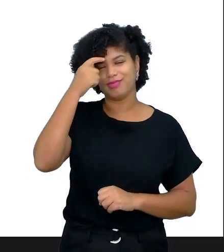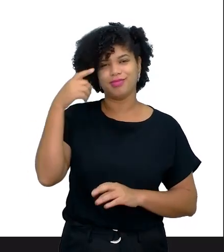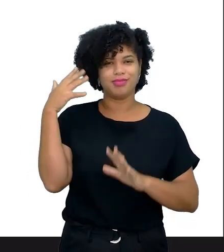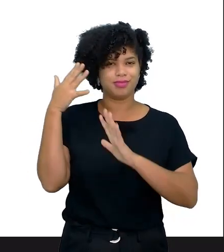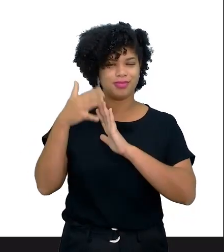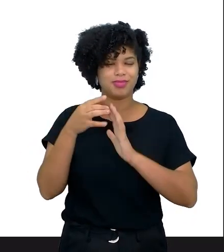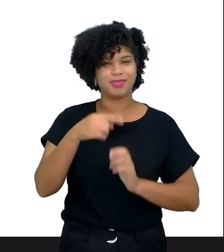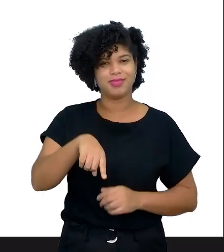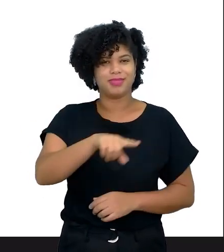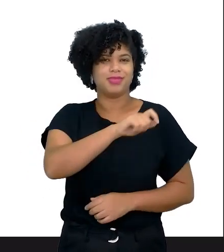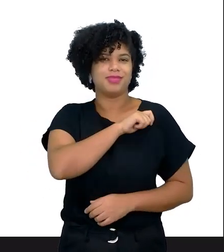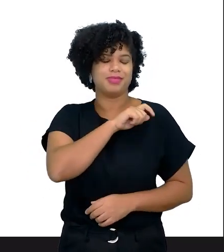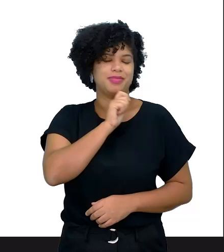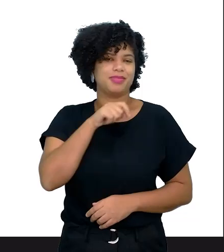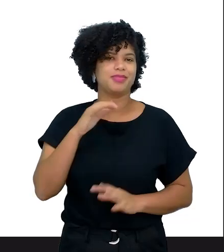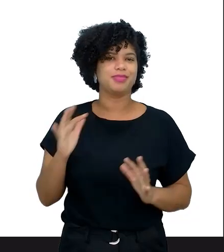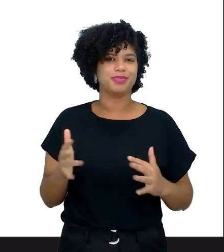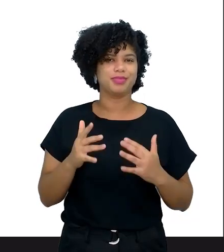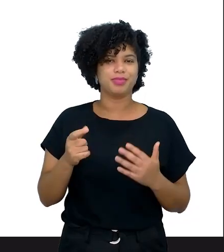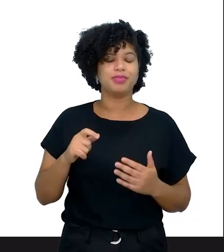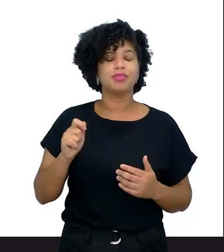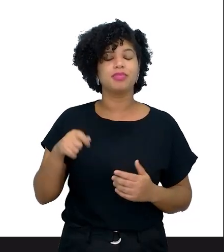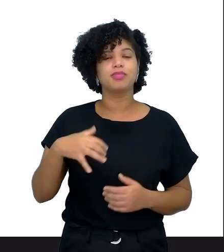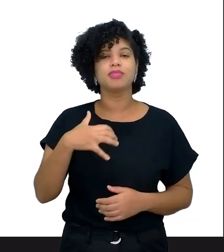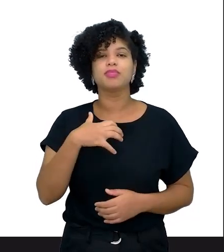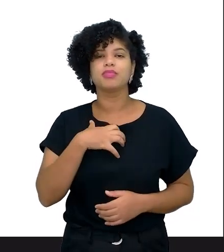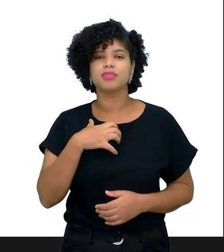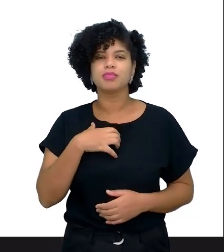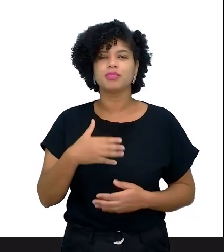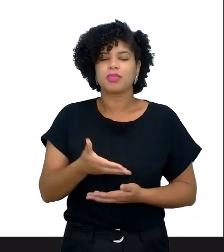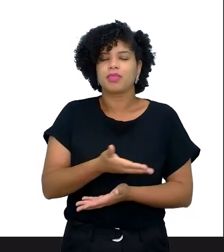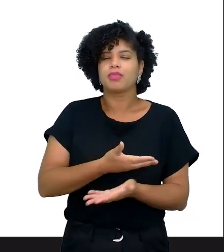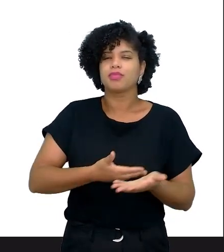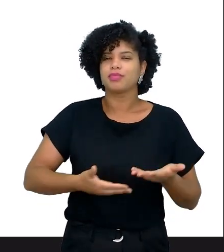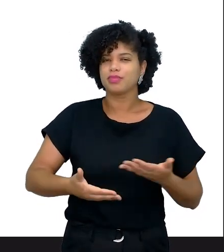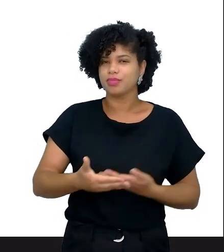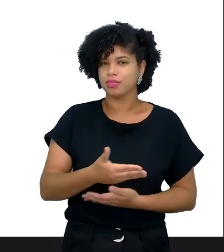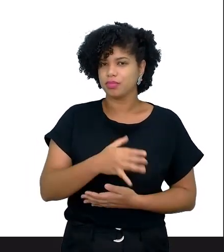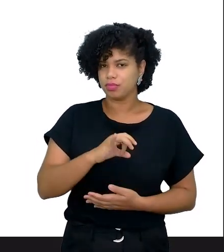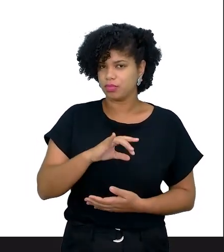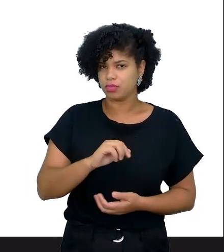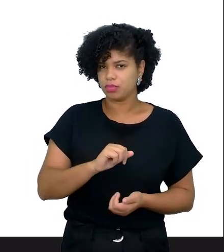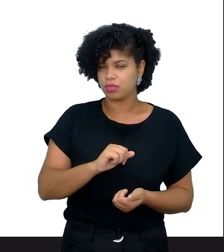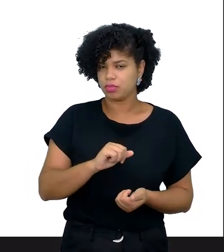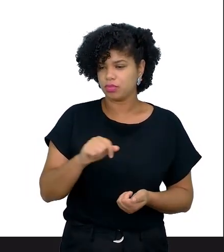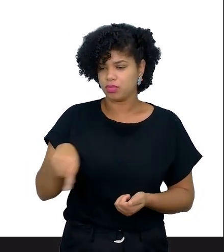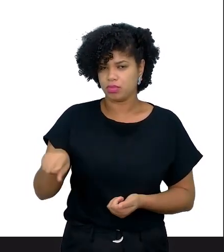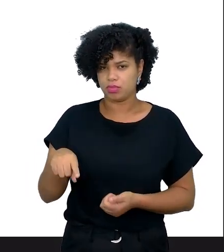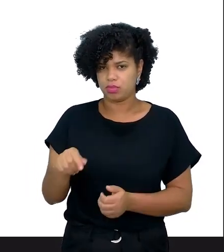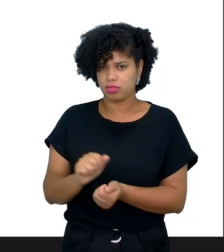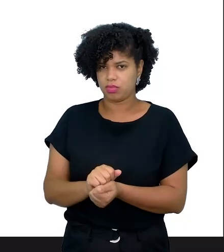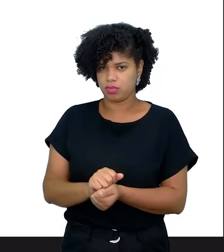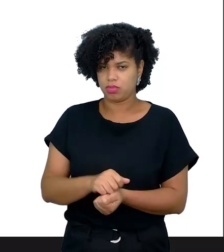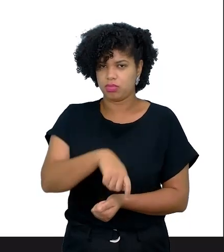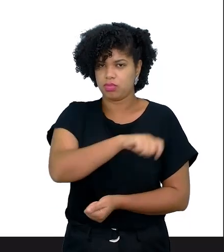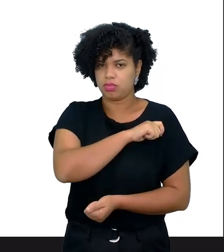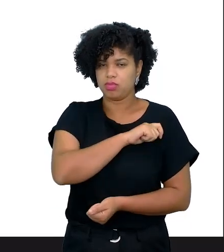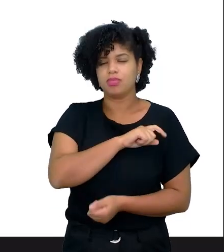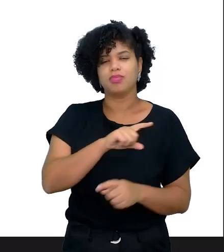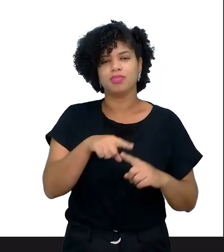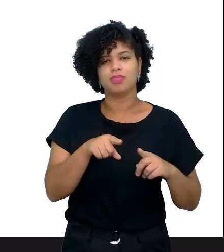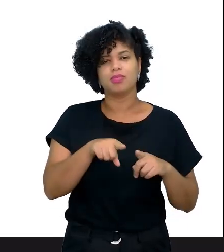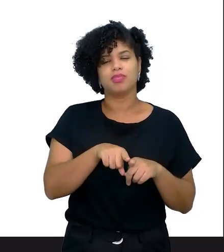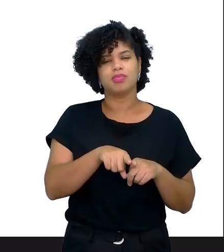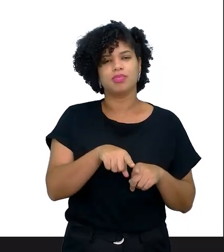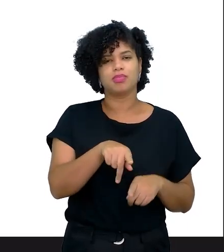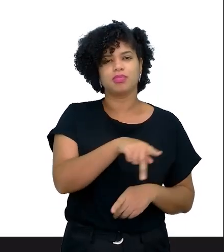estudante promovendo o quê? A interação, a integração, não só entre os estudantes, mas entre vocês, professores, ou vocês e os